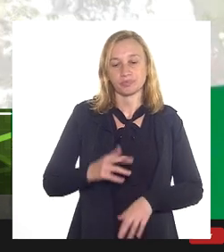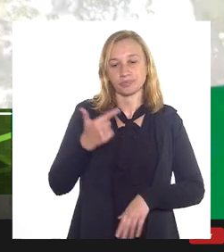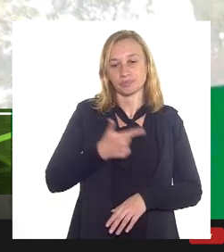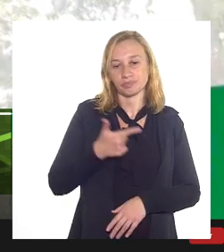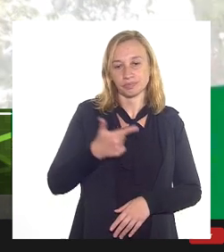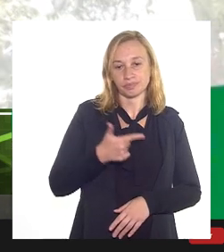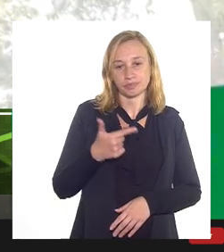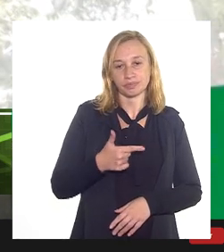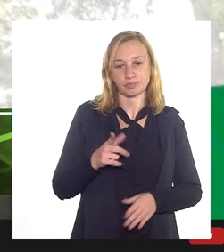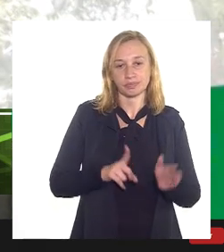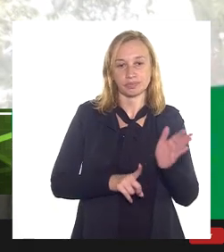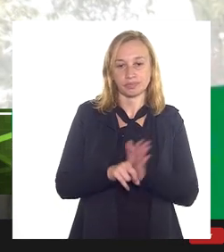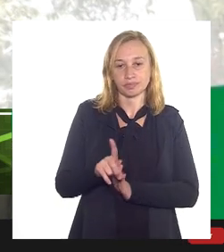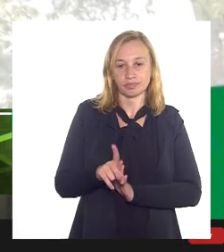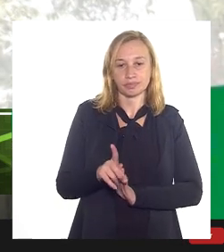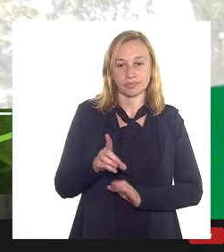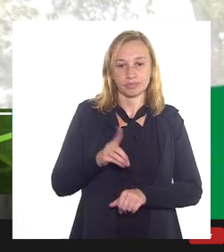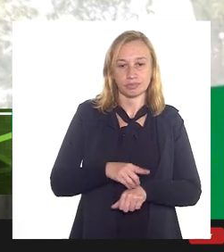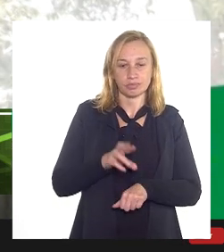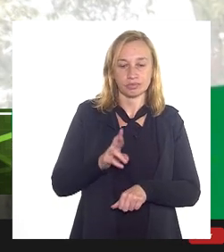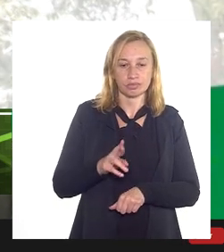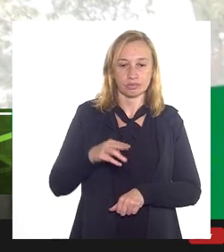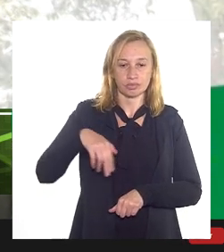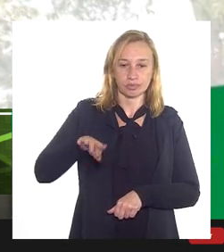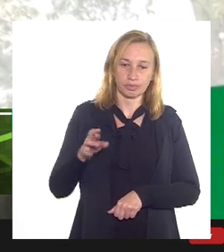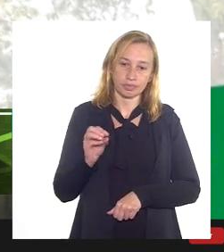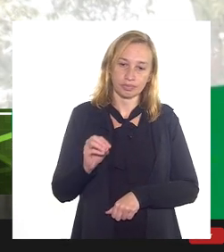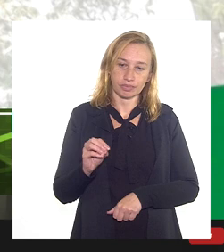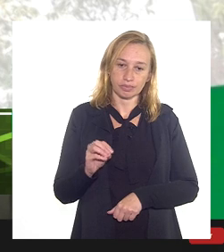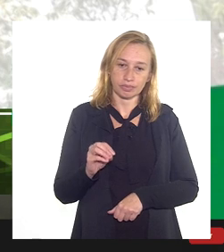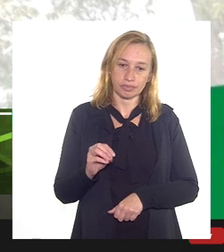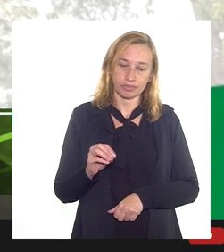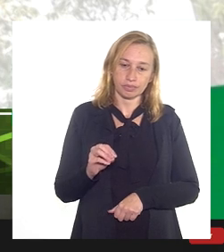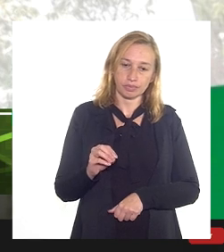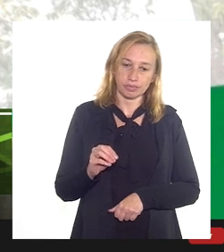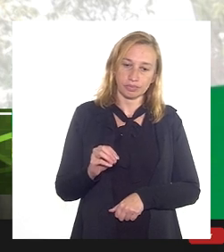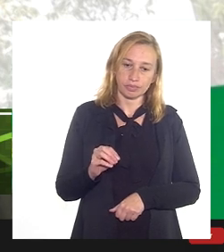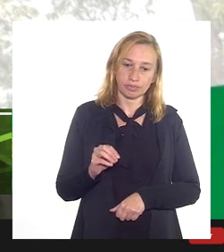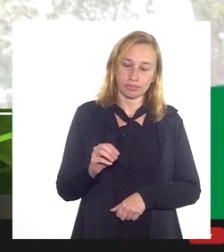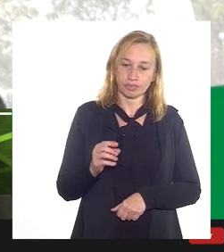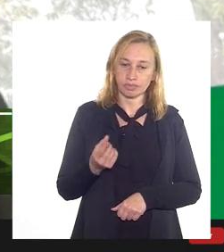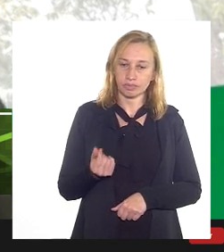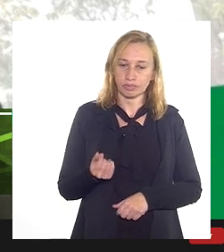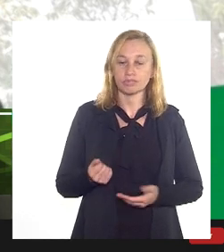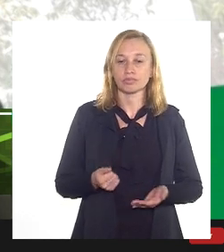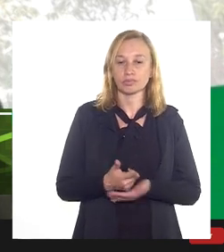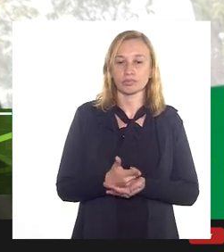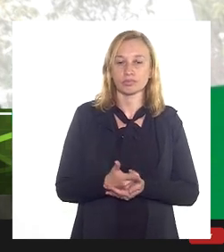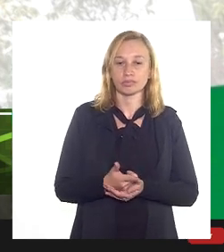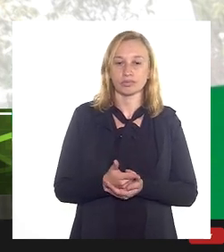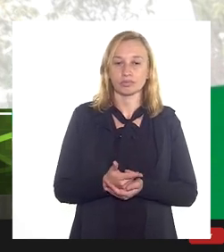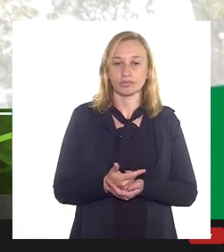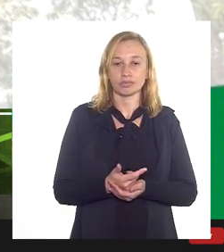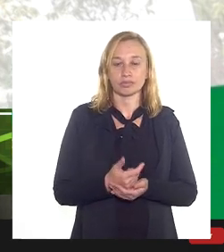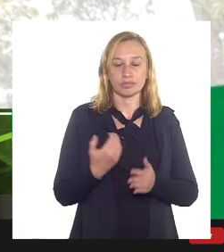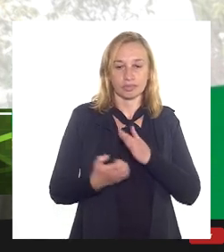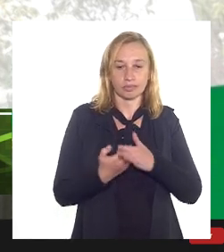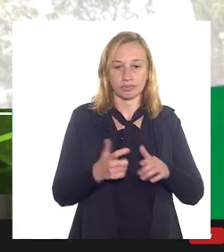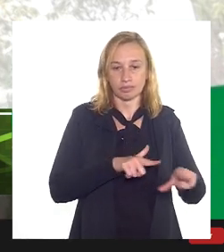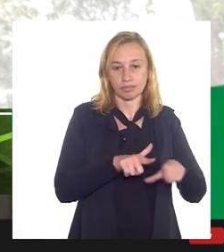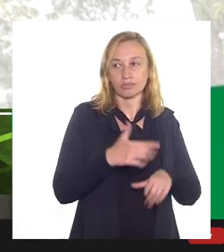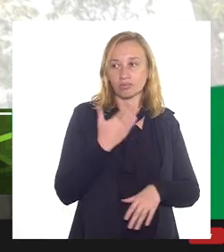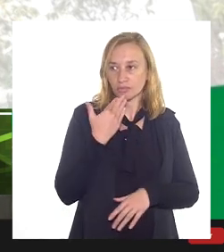parte da pergunta, doutor Marcelo, eu tratei na minha exposição de gastos relativos a ativos. Eu peço, então, por